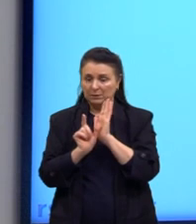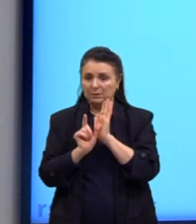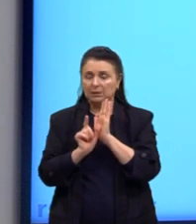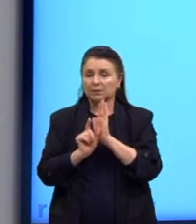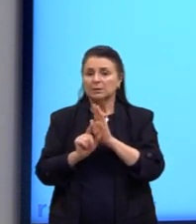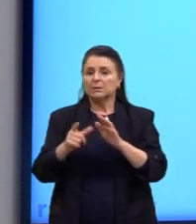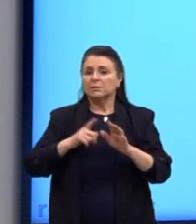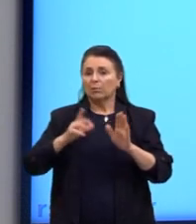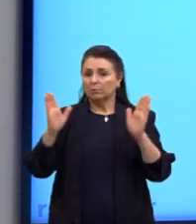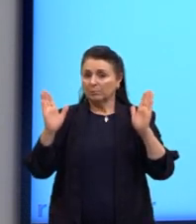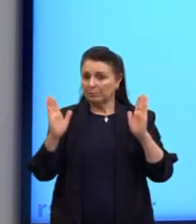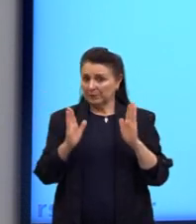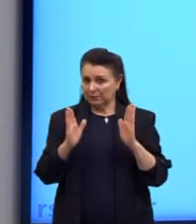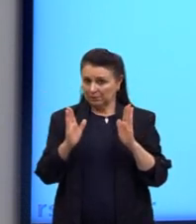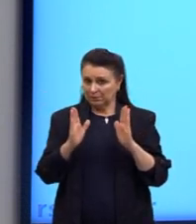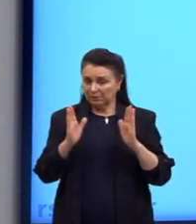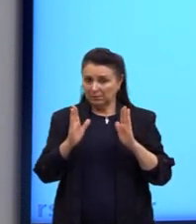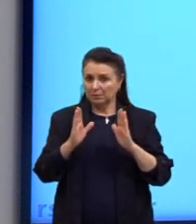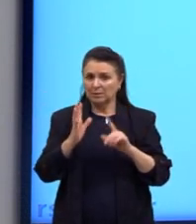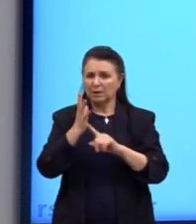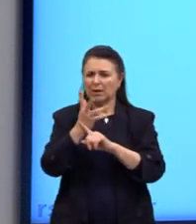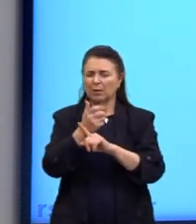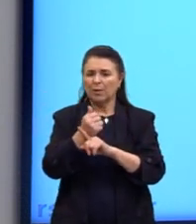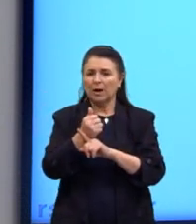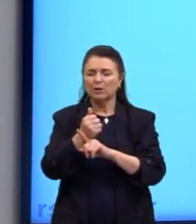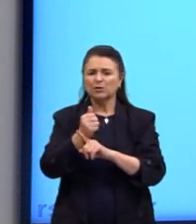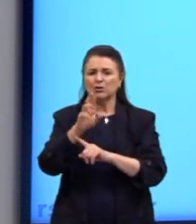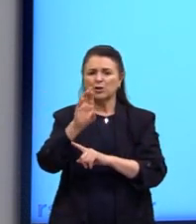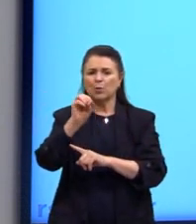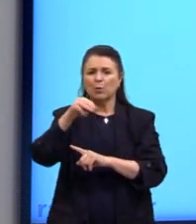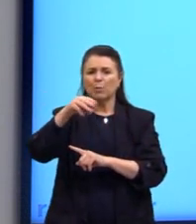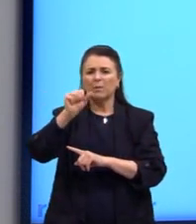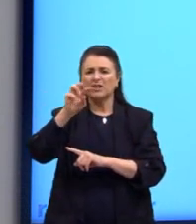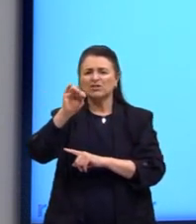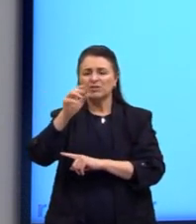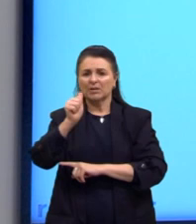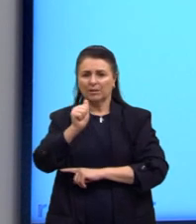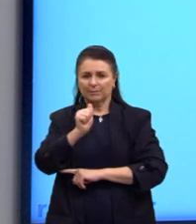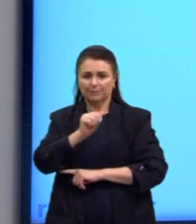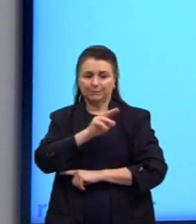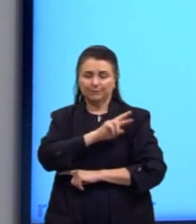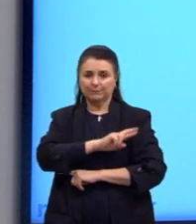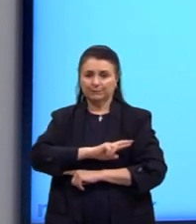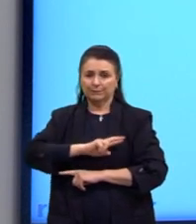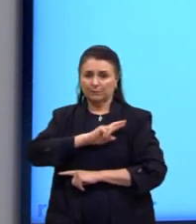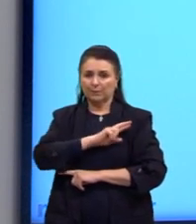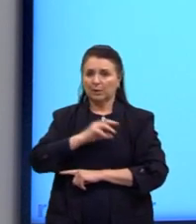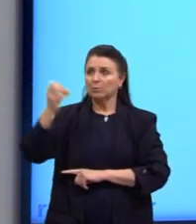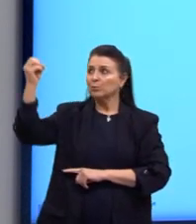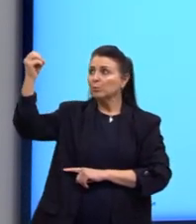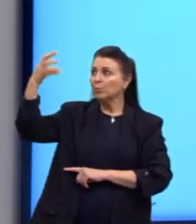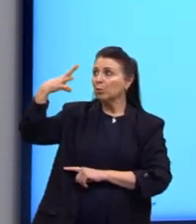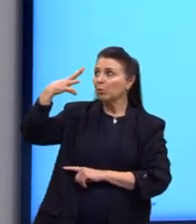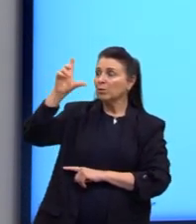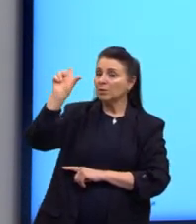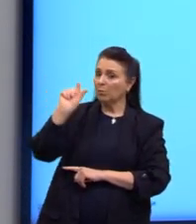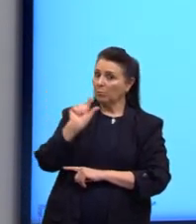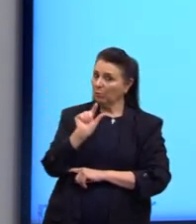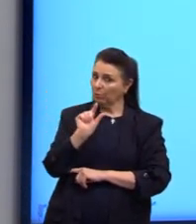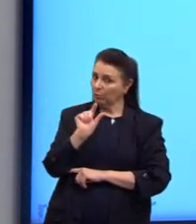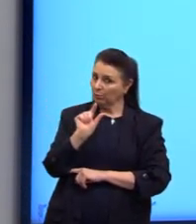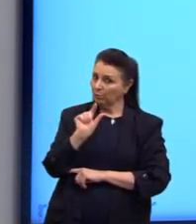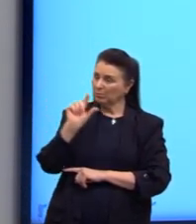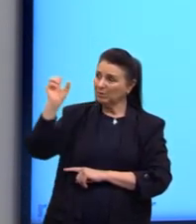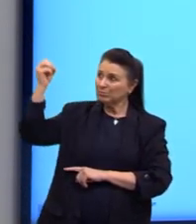são pequenas igrejas, que é chamada arte romântica, uma escassa luminosidade, isso já é proposital,